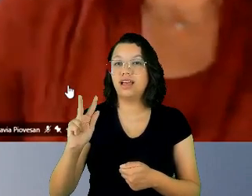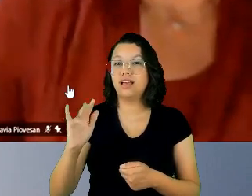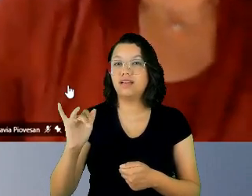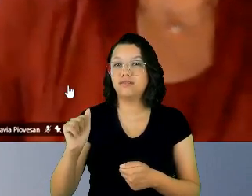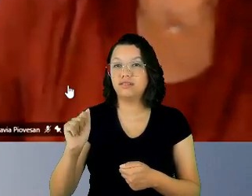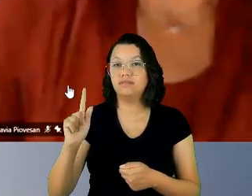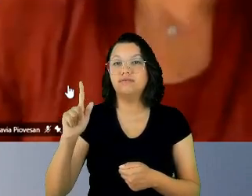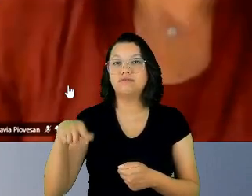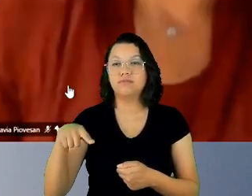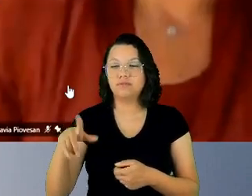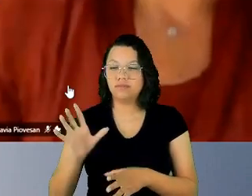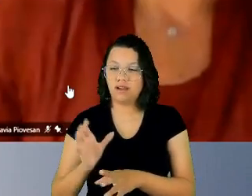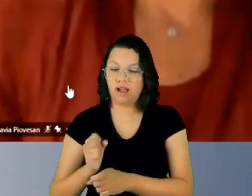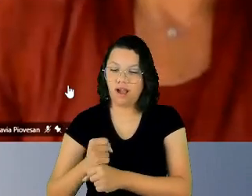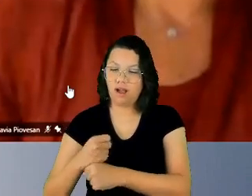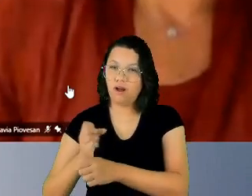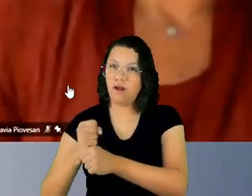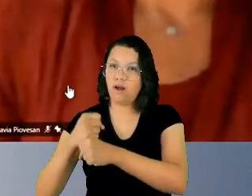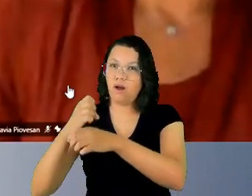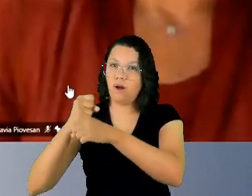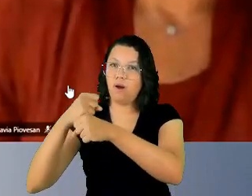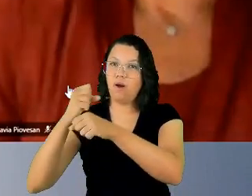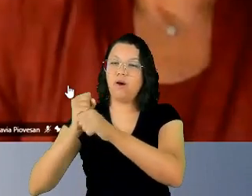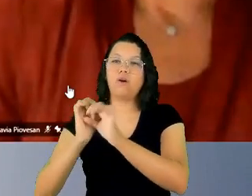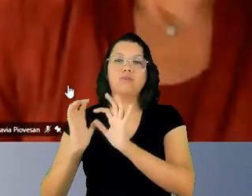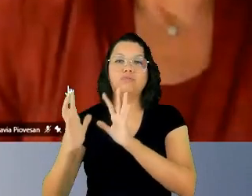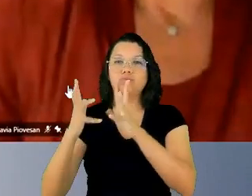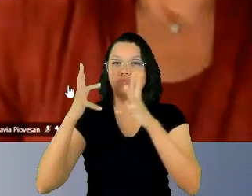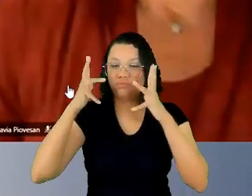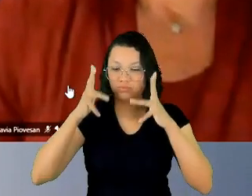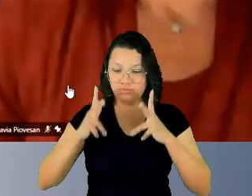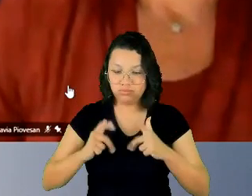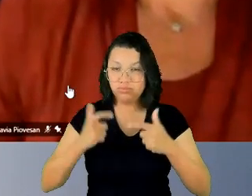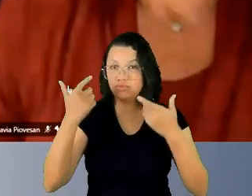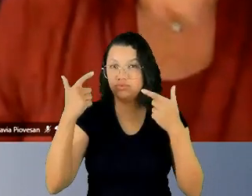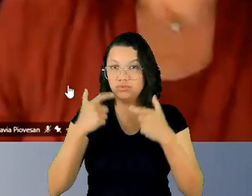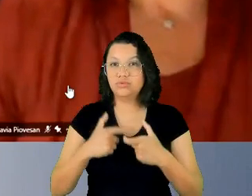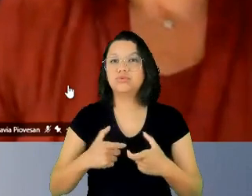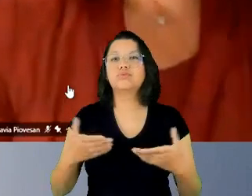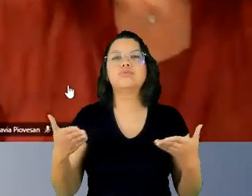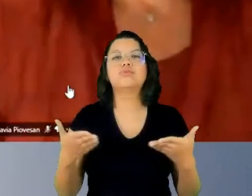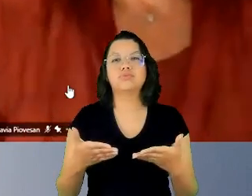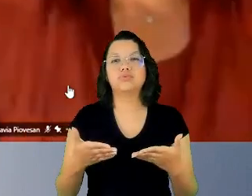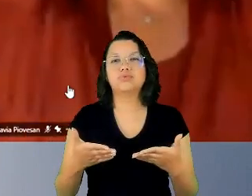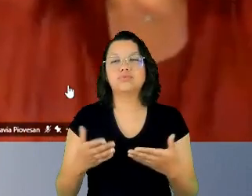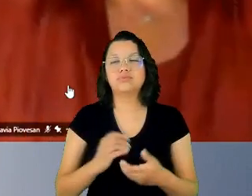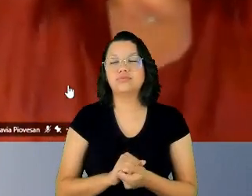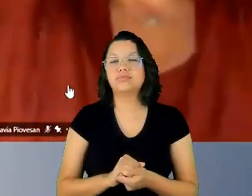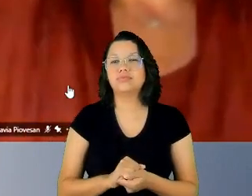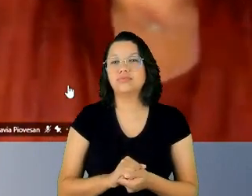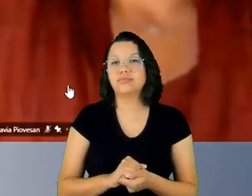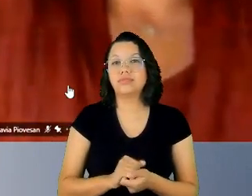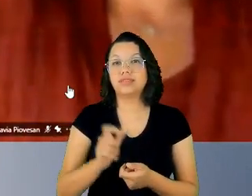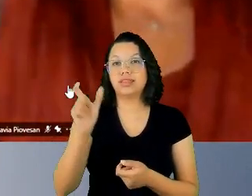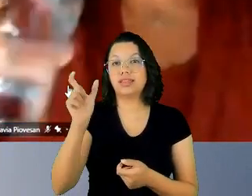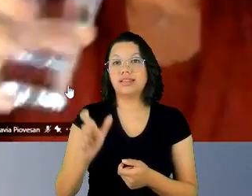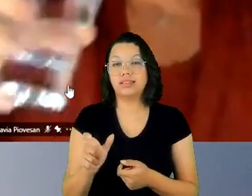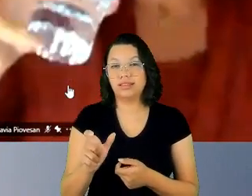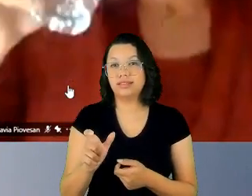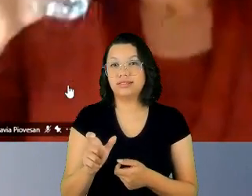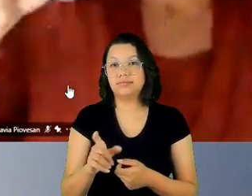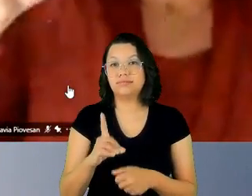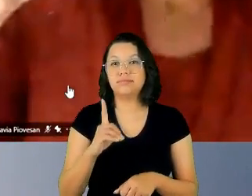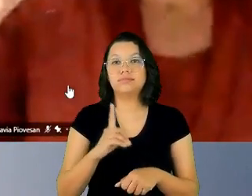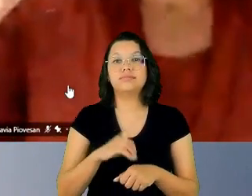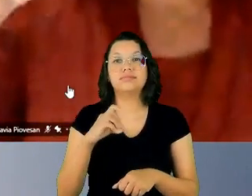sou hoje. Ela é doutora e mestra em Direito Constitucional pela